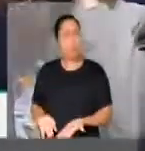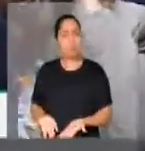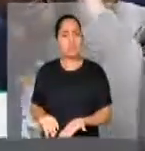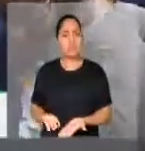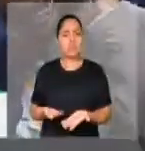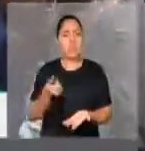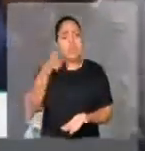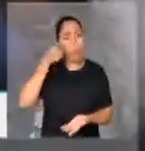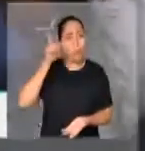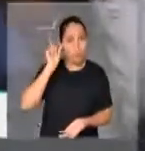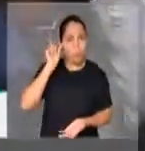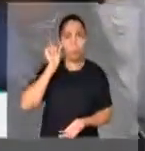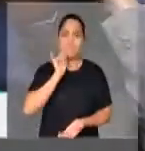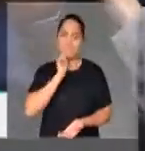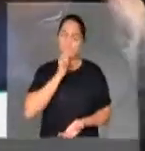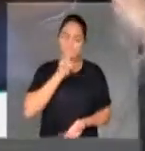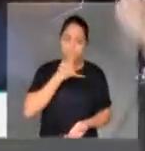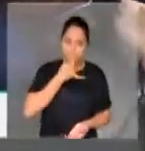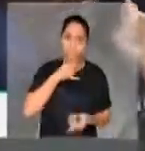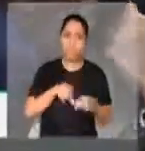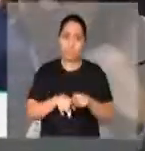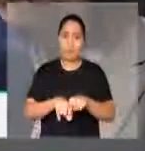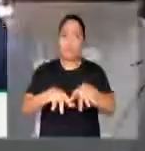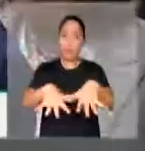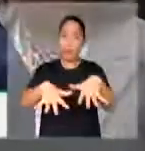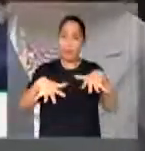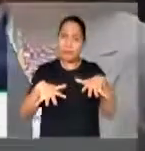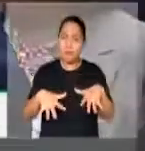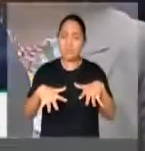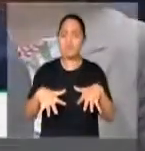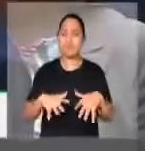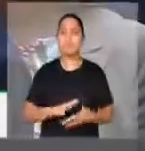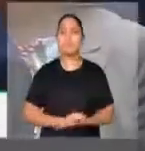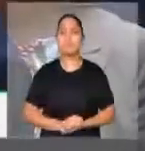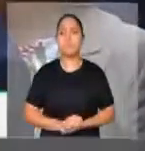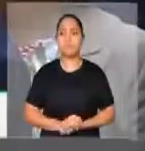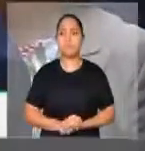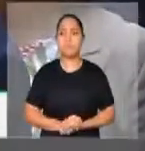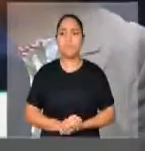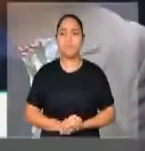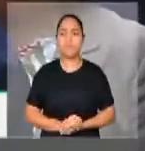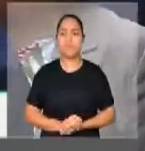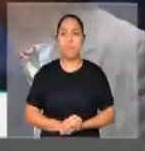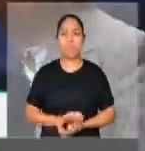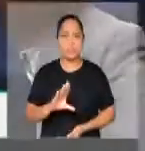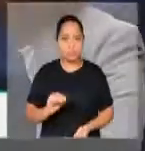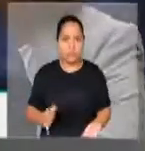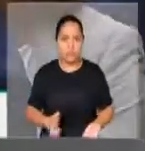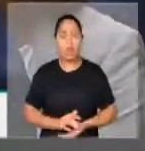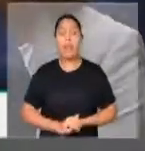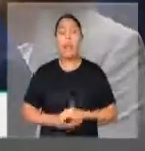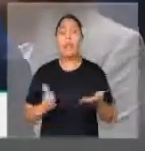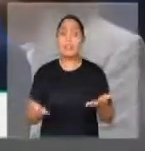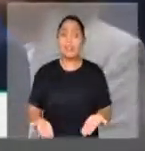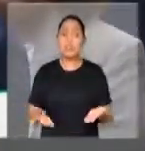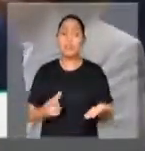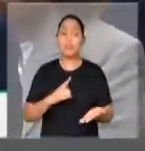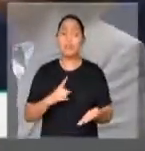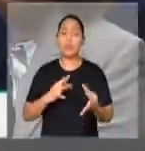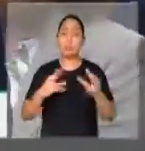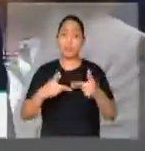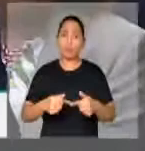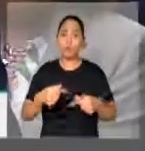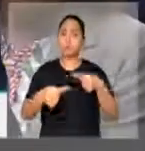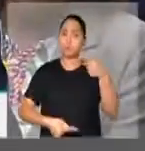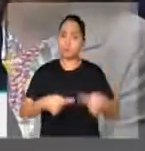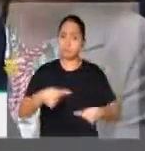lamentável, foi tumultuada a audiência e os parlamentares não tiveram a